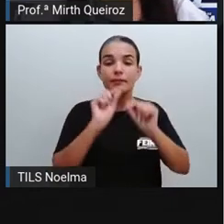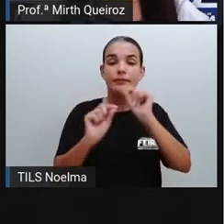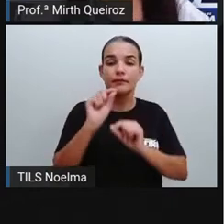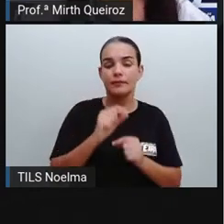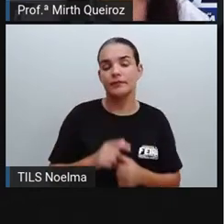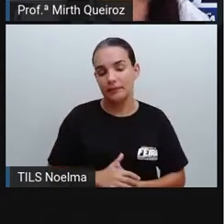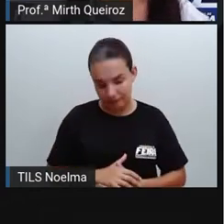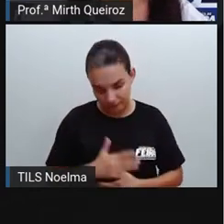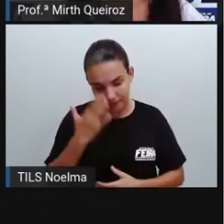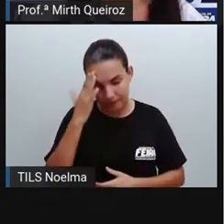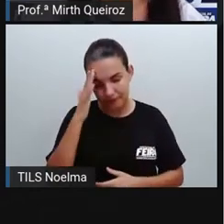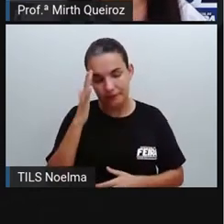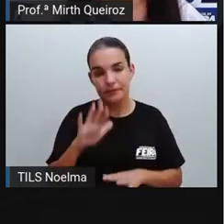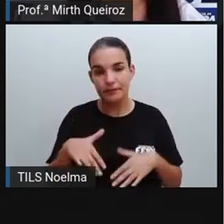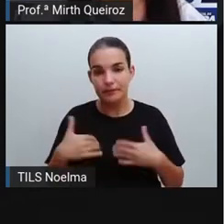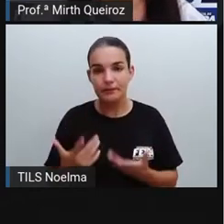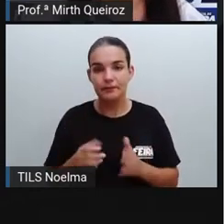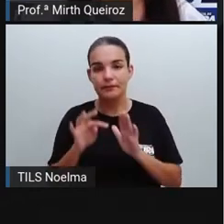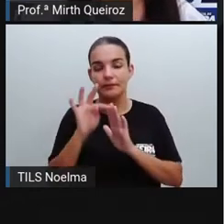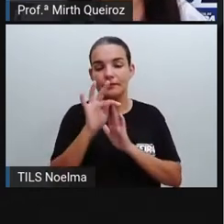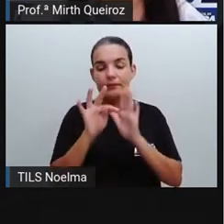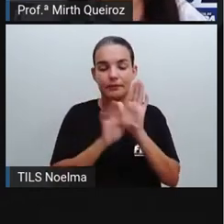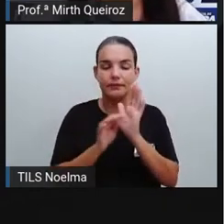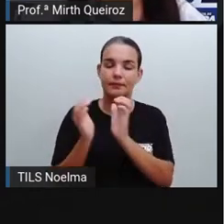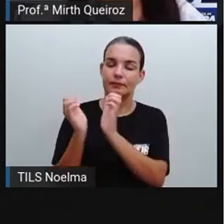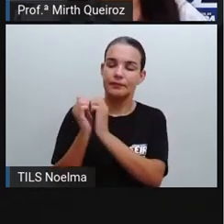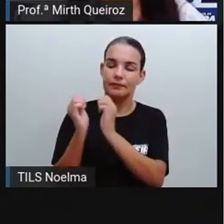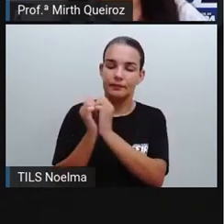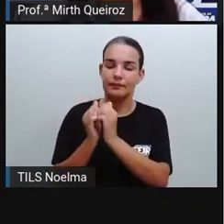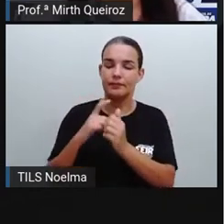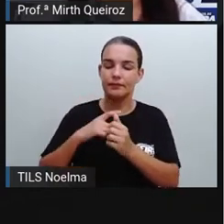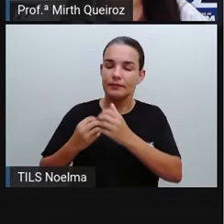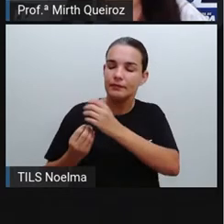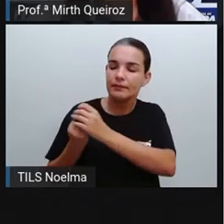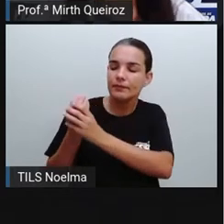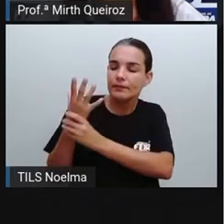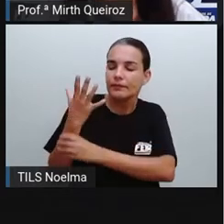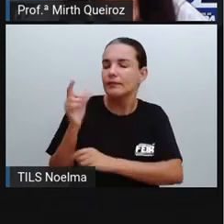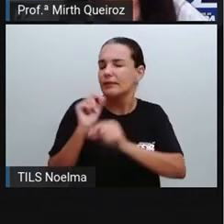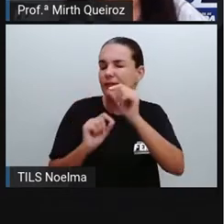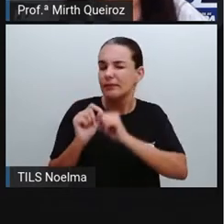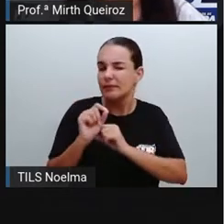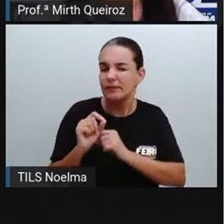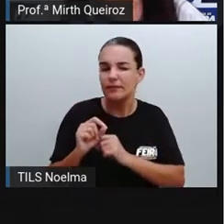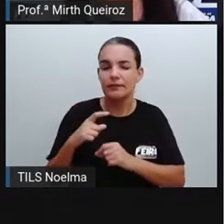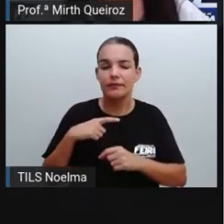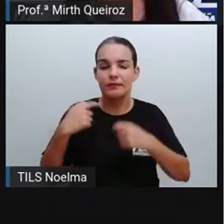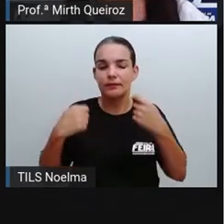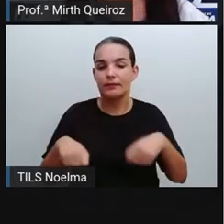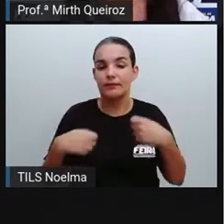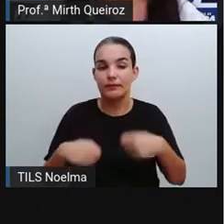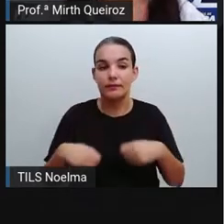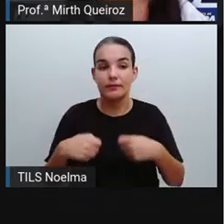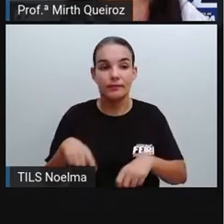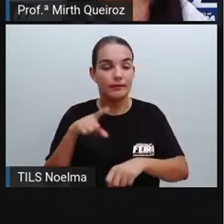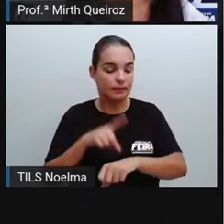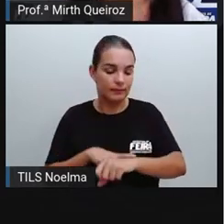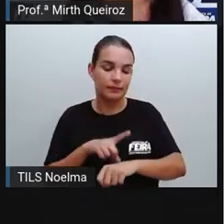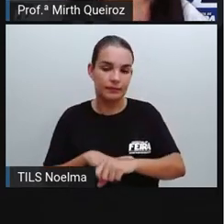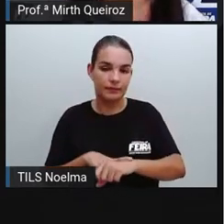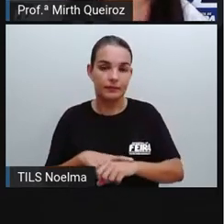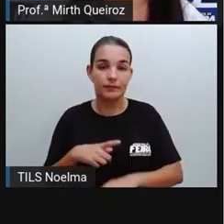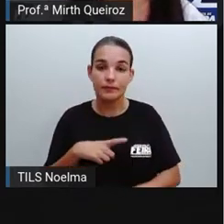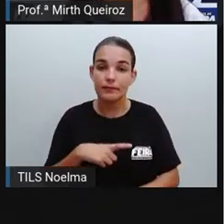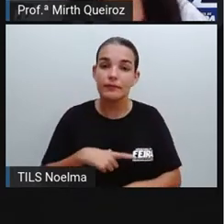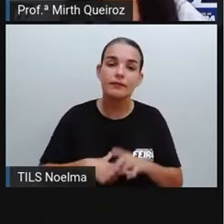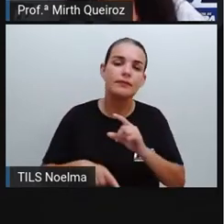Então, os gêneros textuais vão surgindo de acordo com as necessidades do momento. Nós temos os gêneros textuais